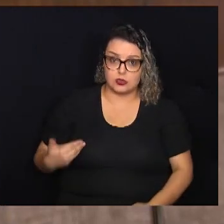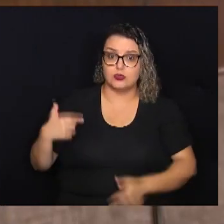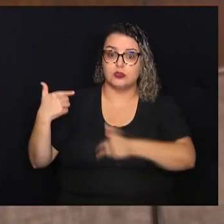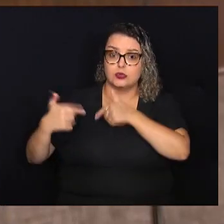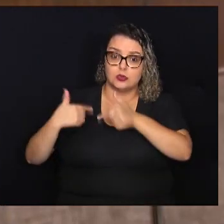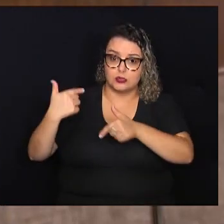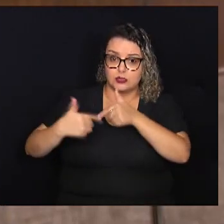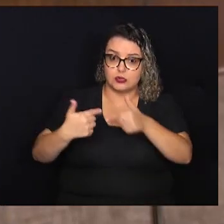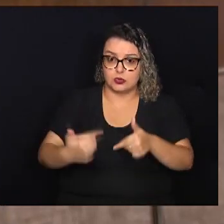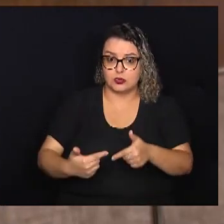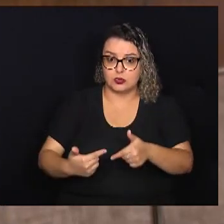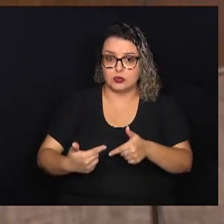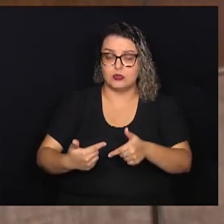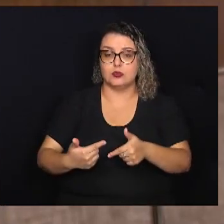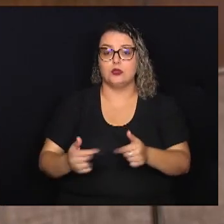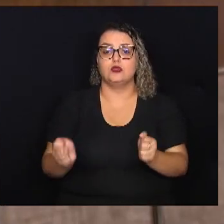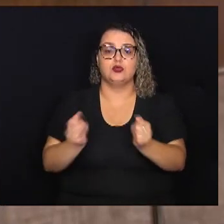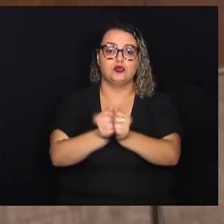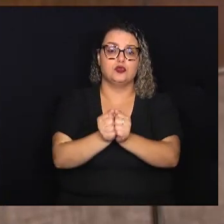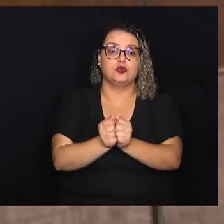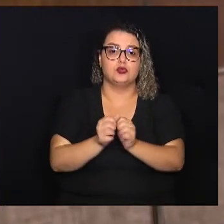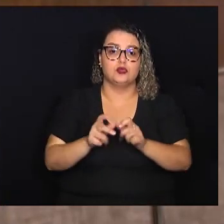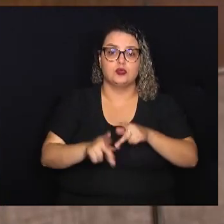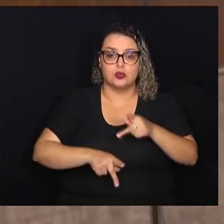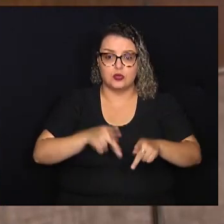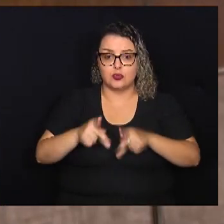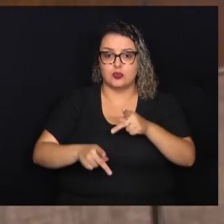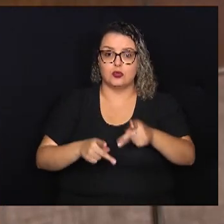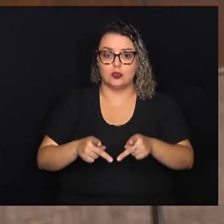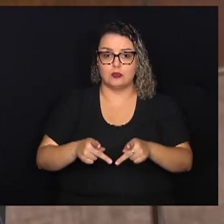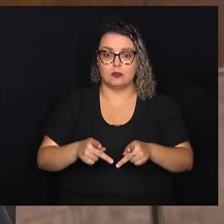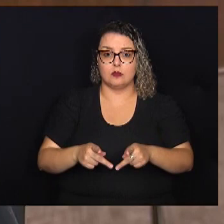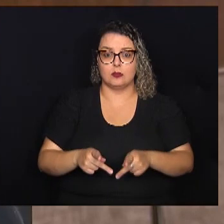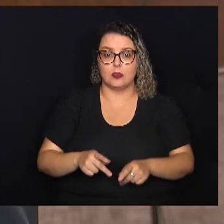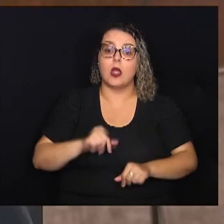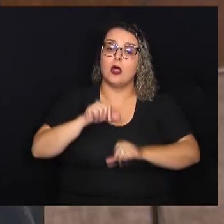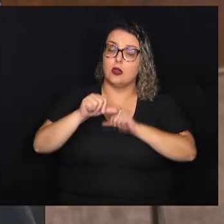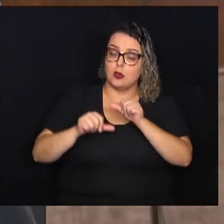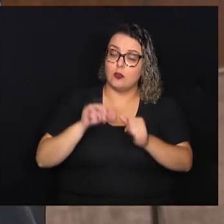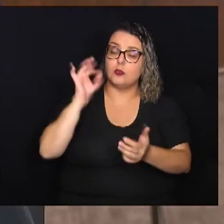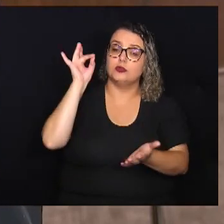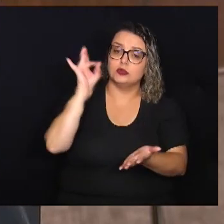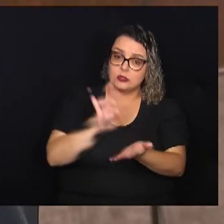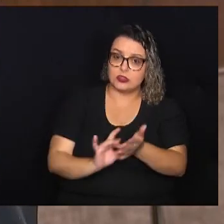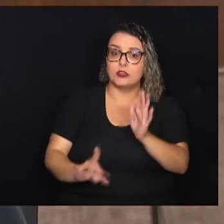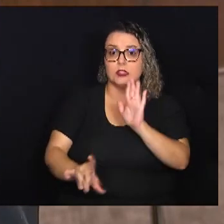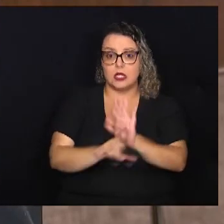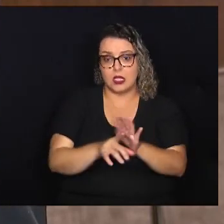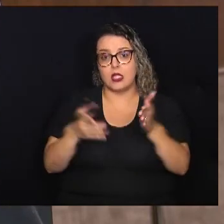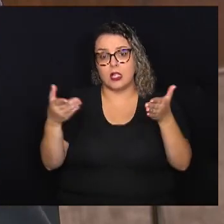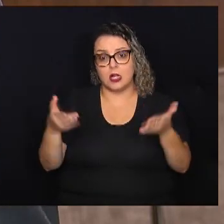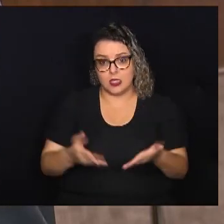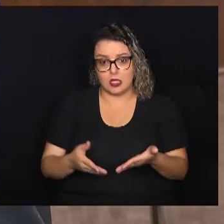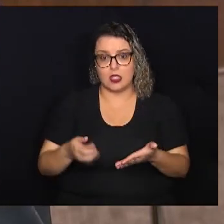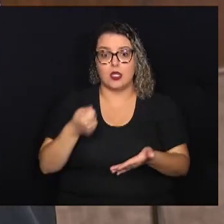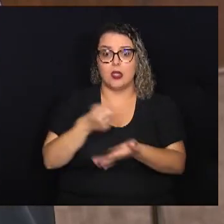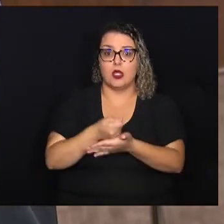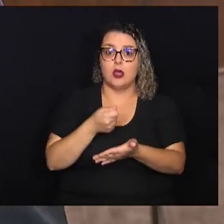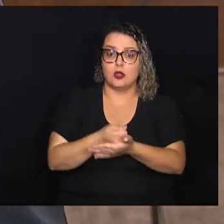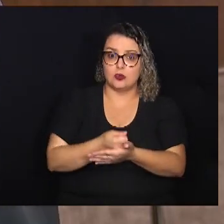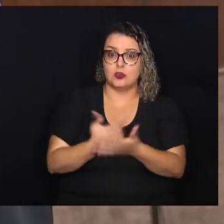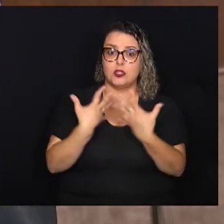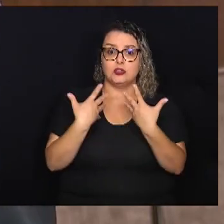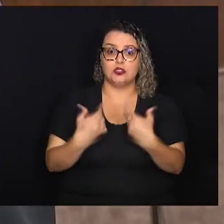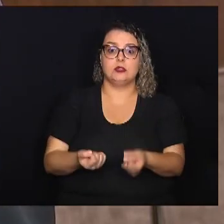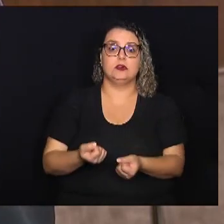junto com a população, para que se transformasse em lei no município de Campinas a obrigatoriedade de aceitar